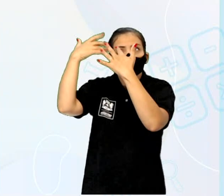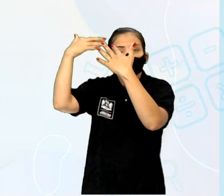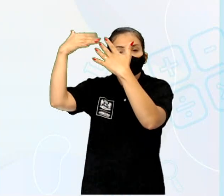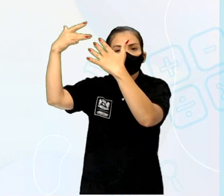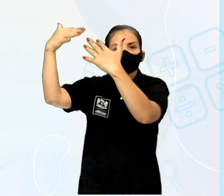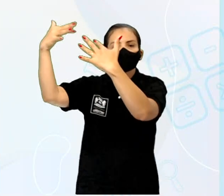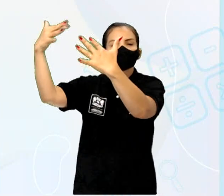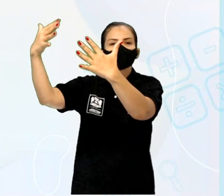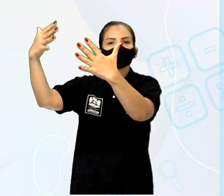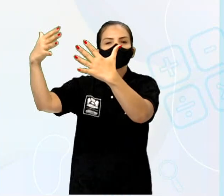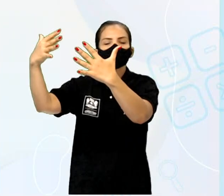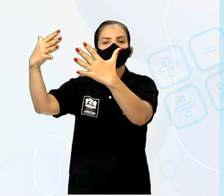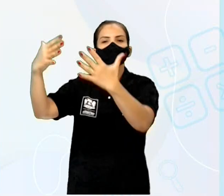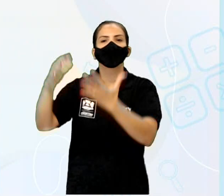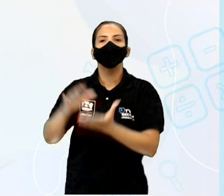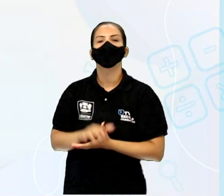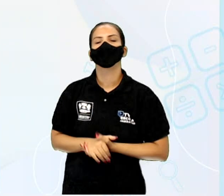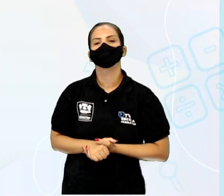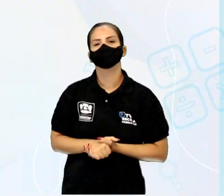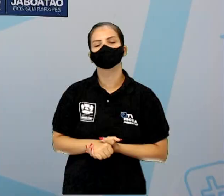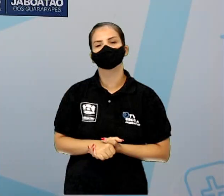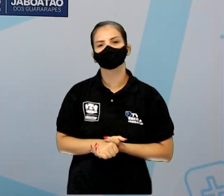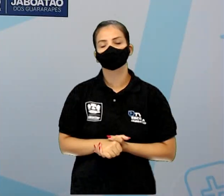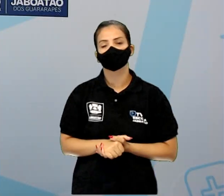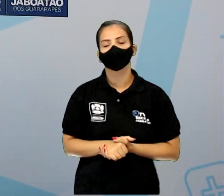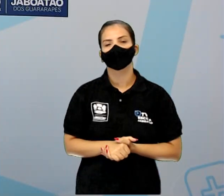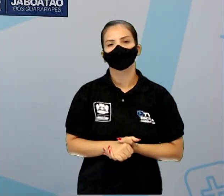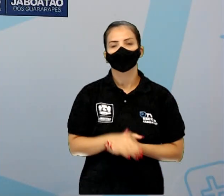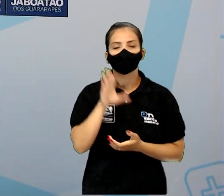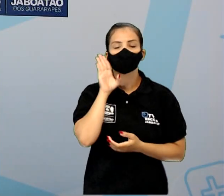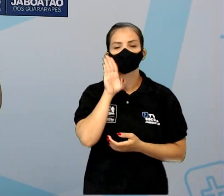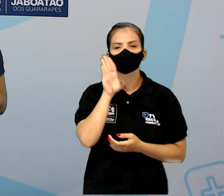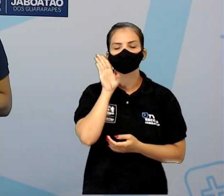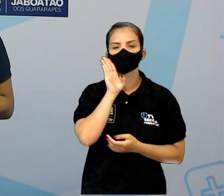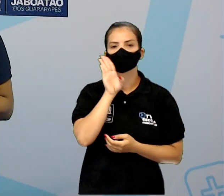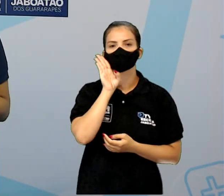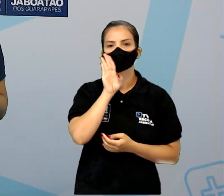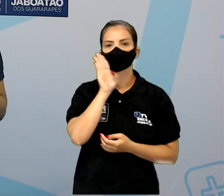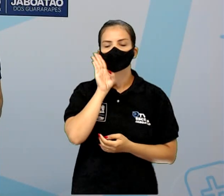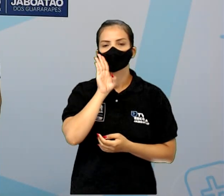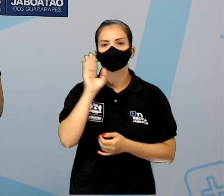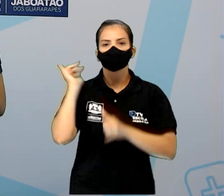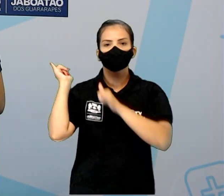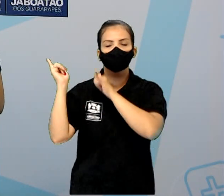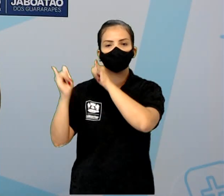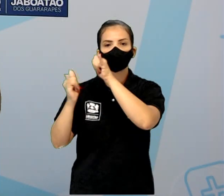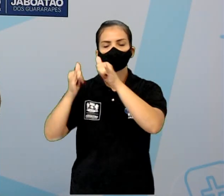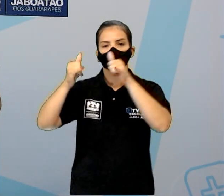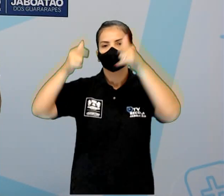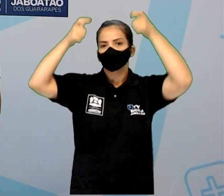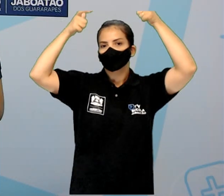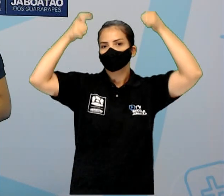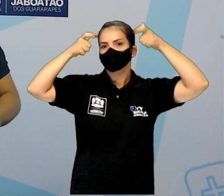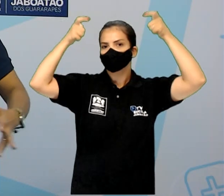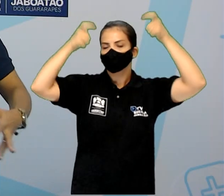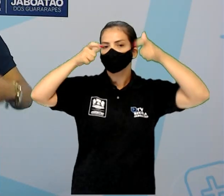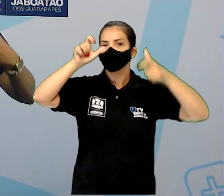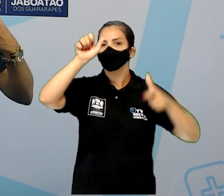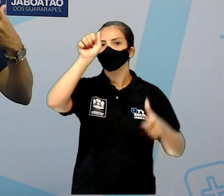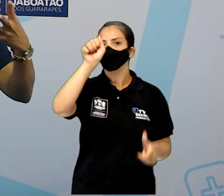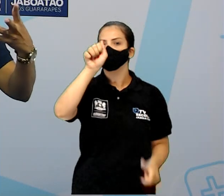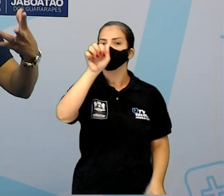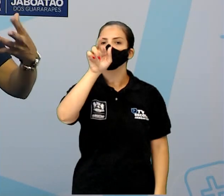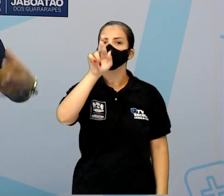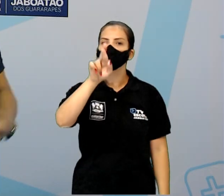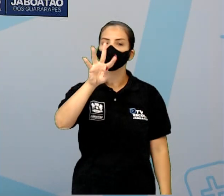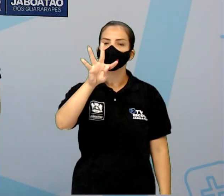aumentar um ponto na realidade. É bem interessante, né? A lenda do Rei Arthur. O Rei Arthur existiu, mas por que